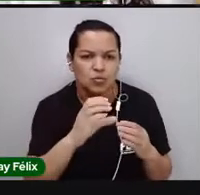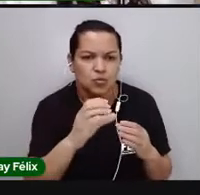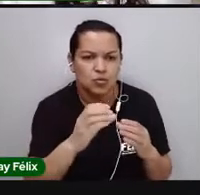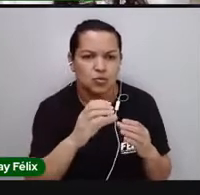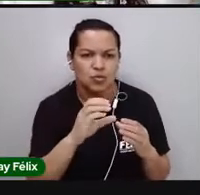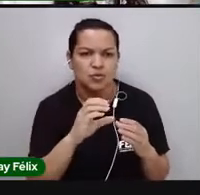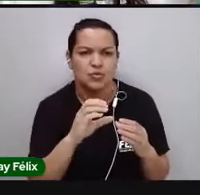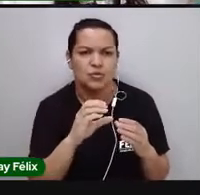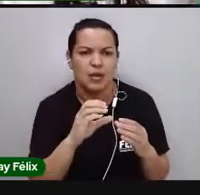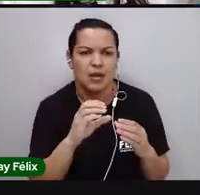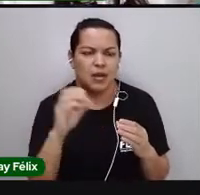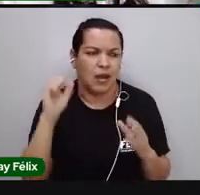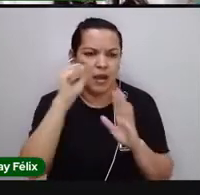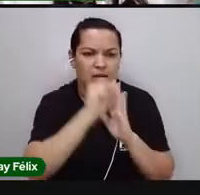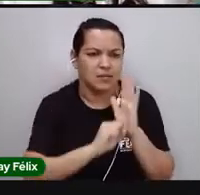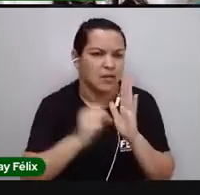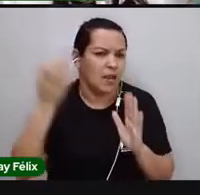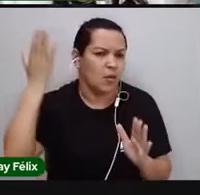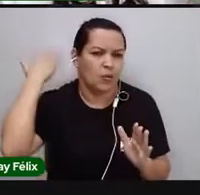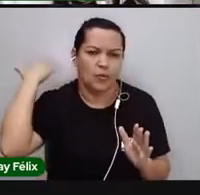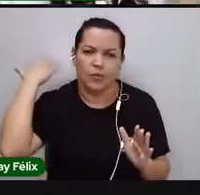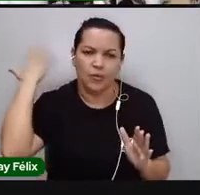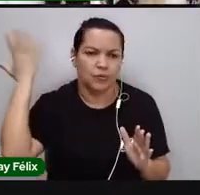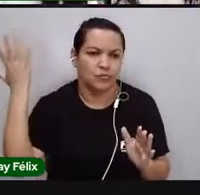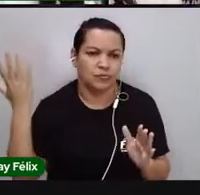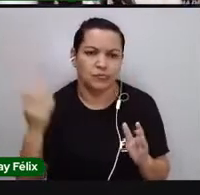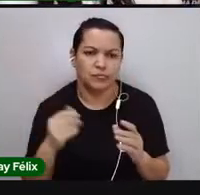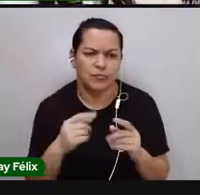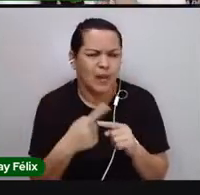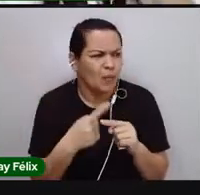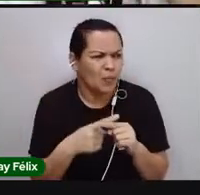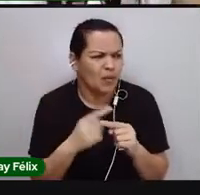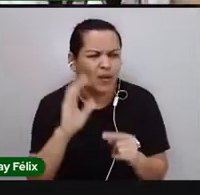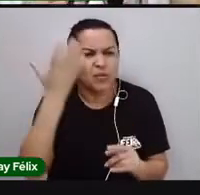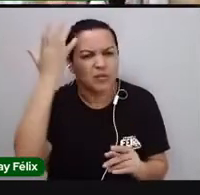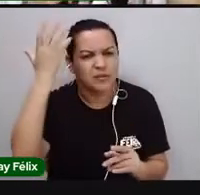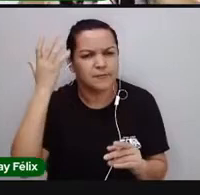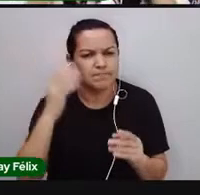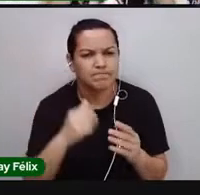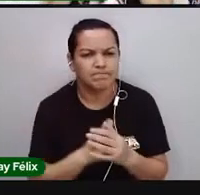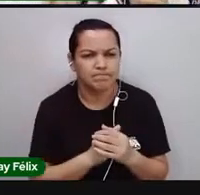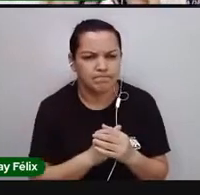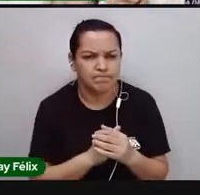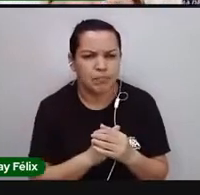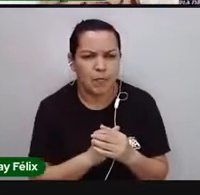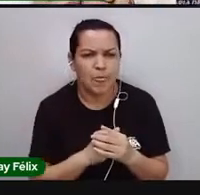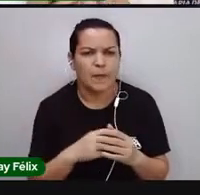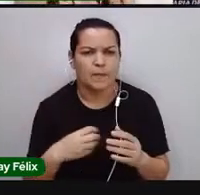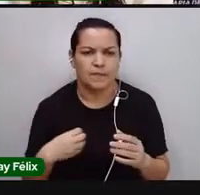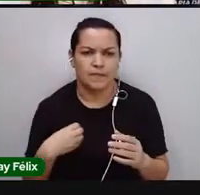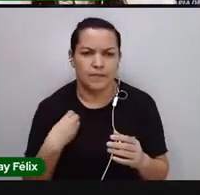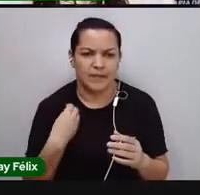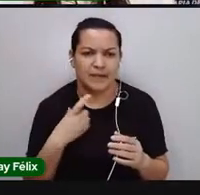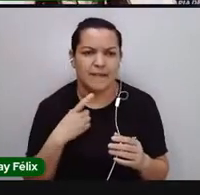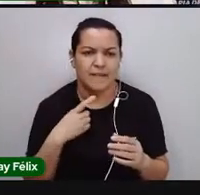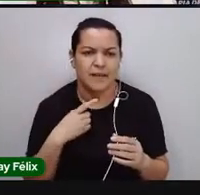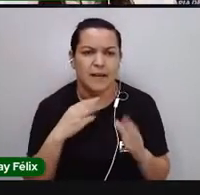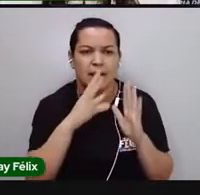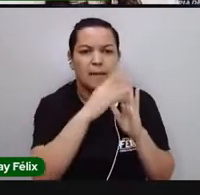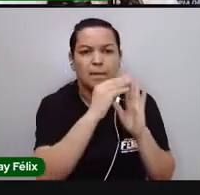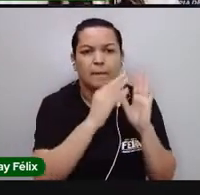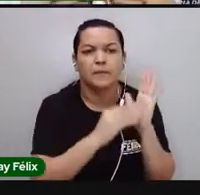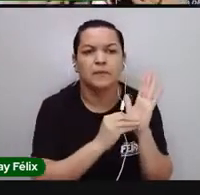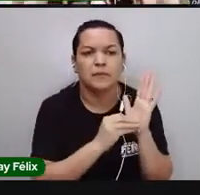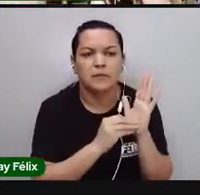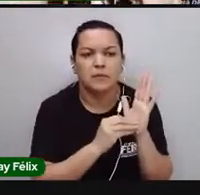há séculos atrás. Por que isso acontece? Porque existe uma coisa chamada metodologia.